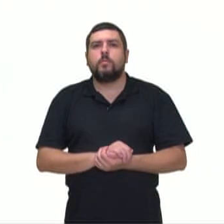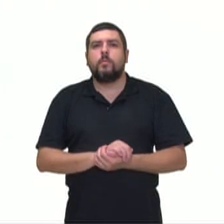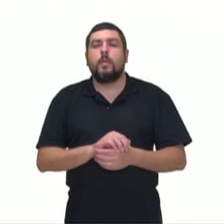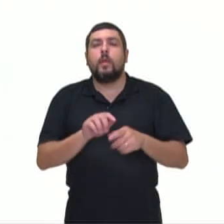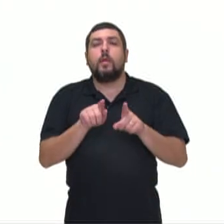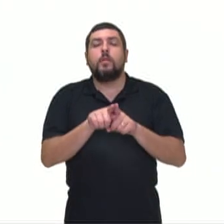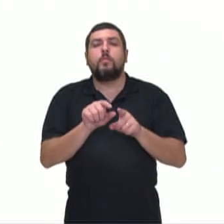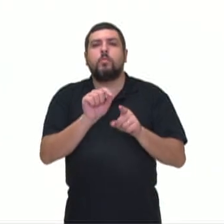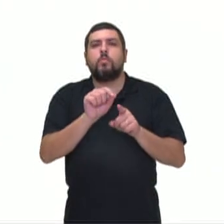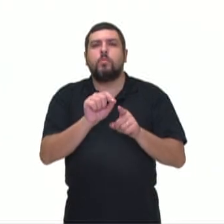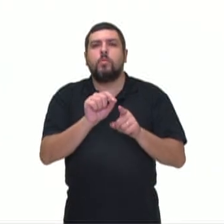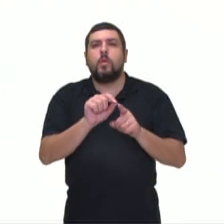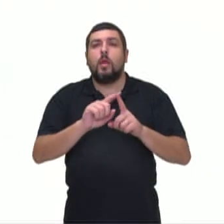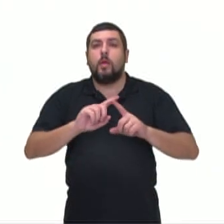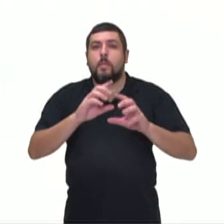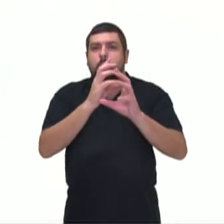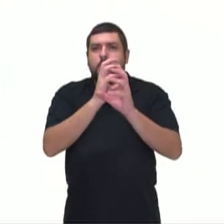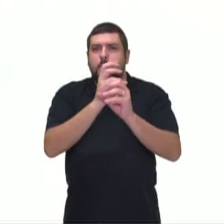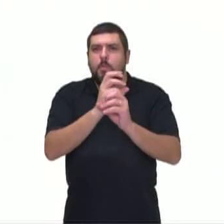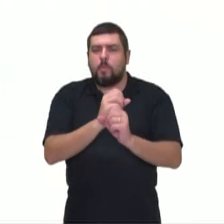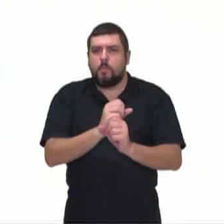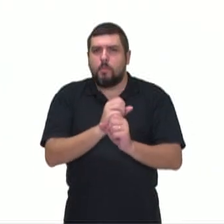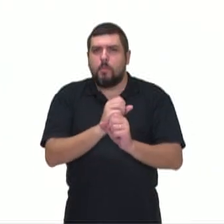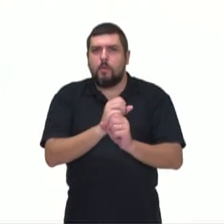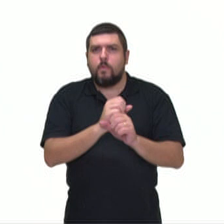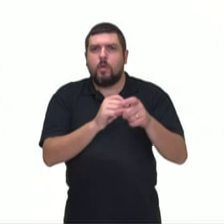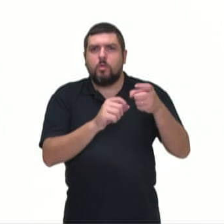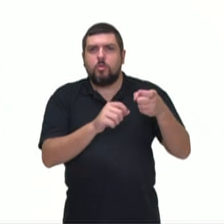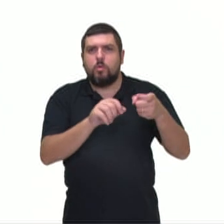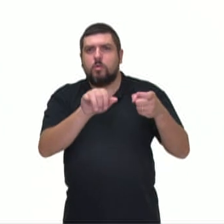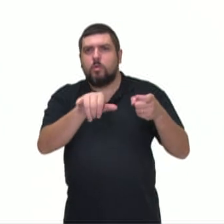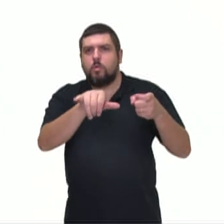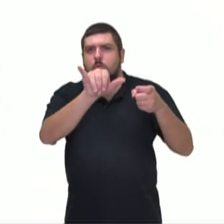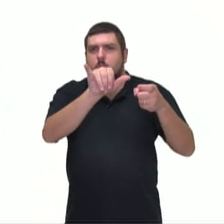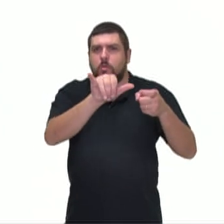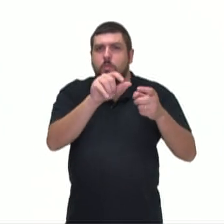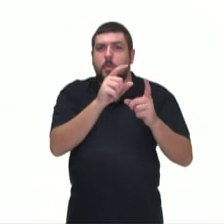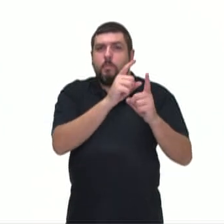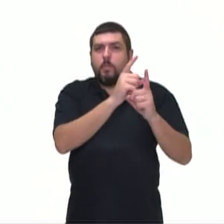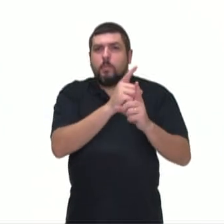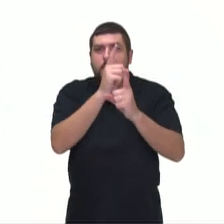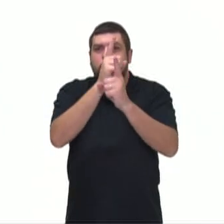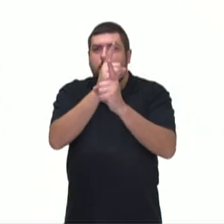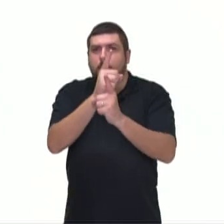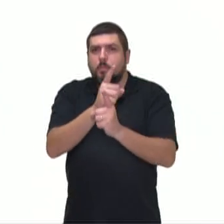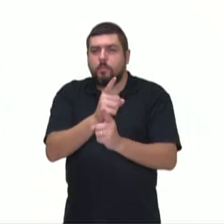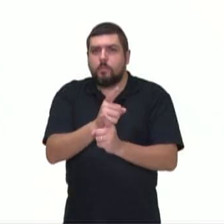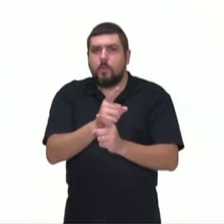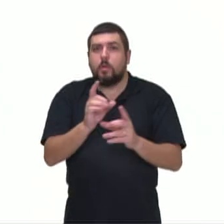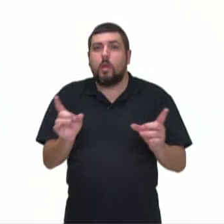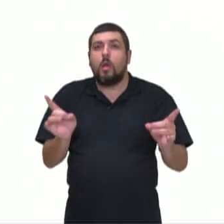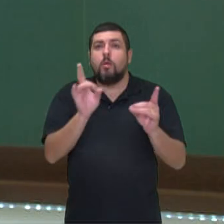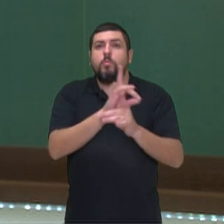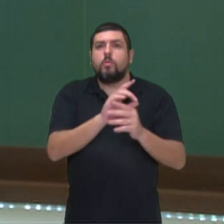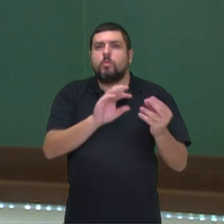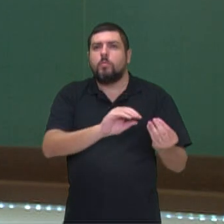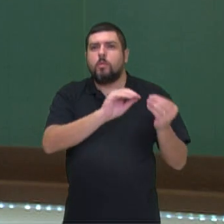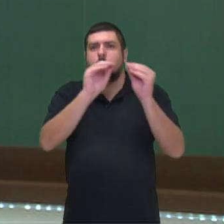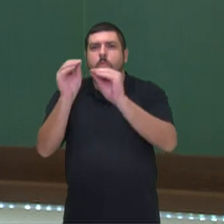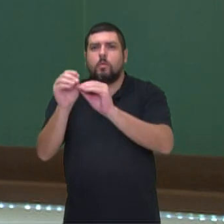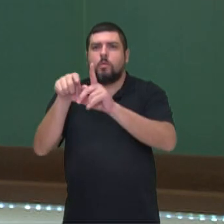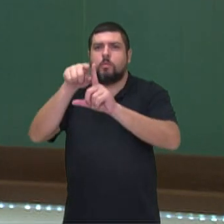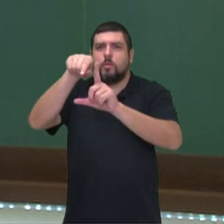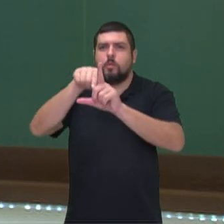ponto ao plano cartesiano, a cada par ordenado da tabela. Então, aqui nós temos um plano cartesiano e nós conseguimos